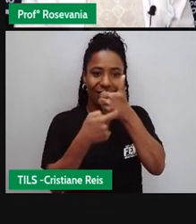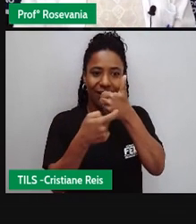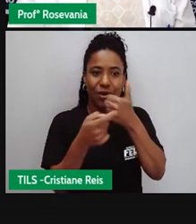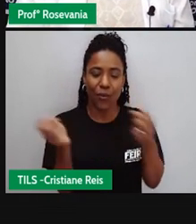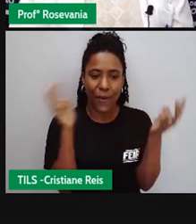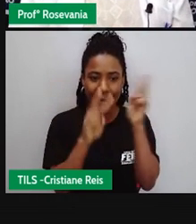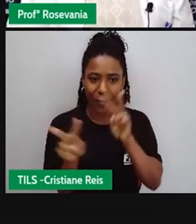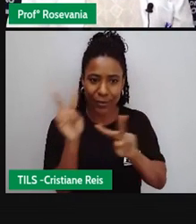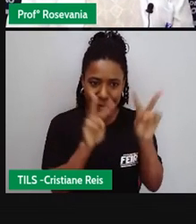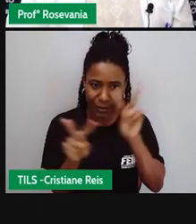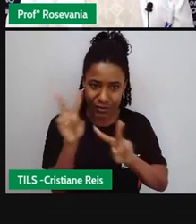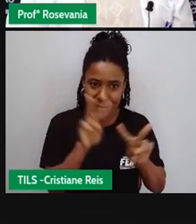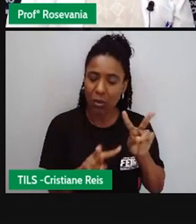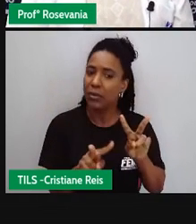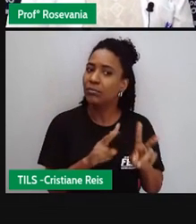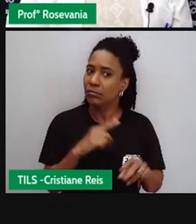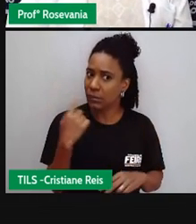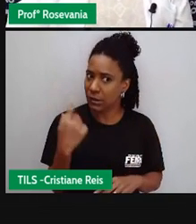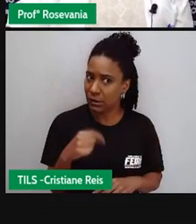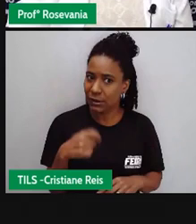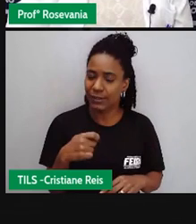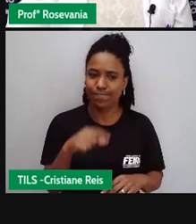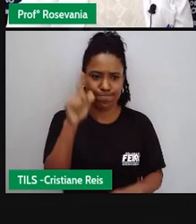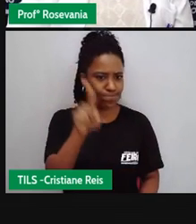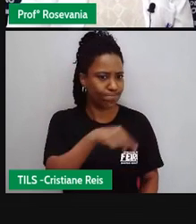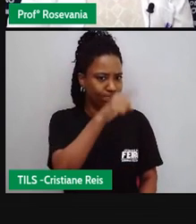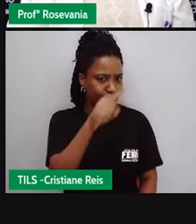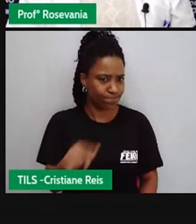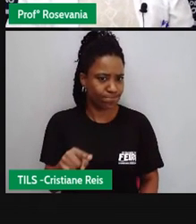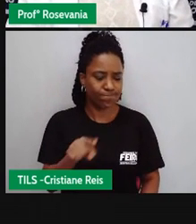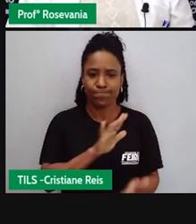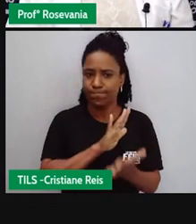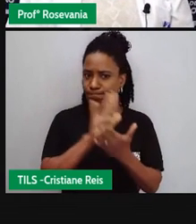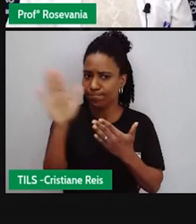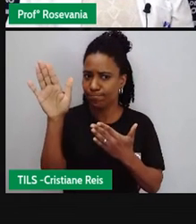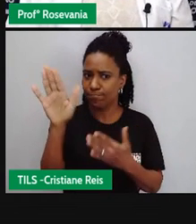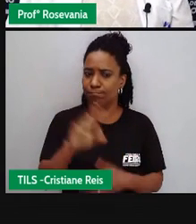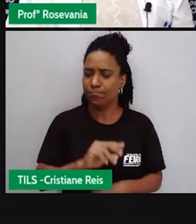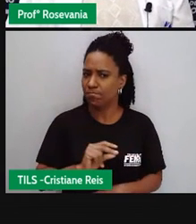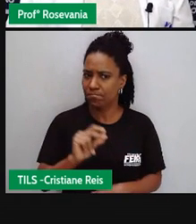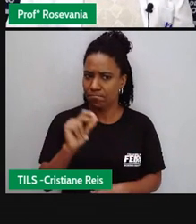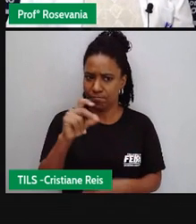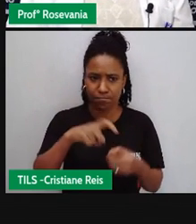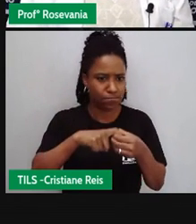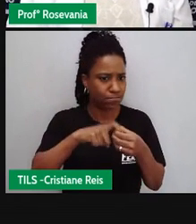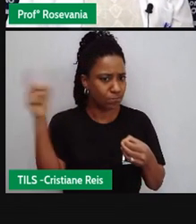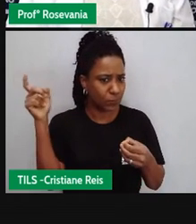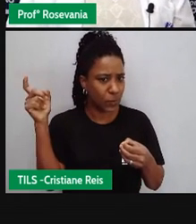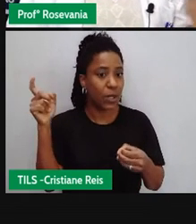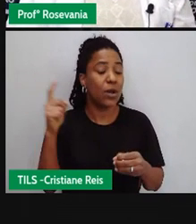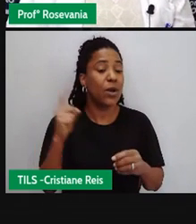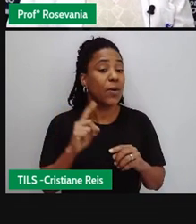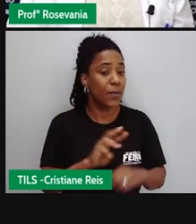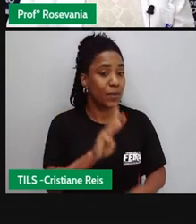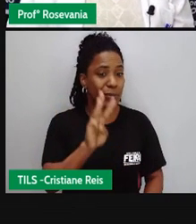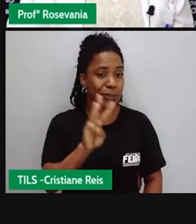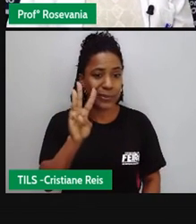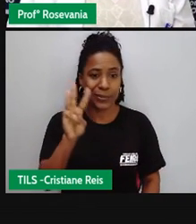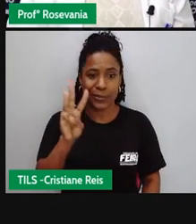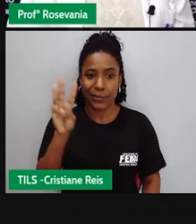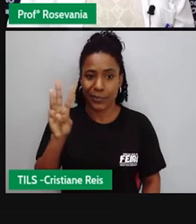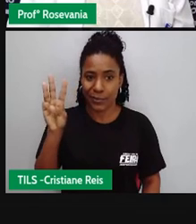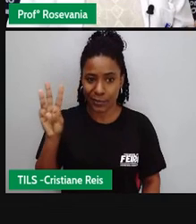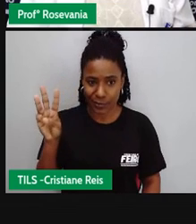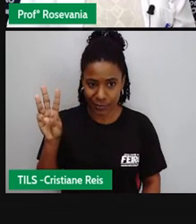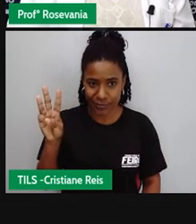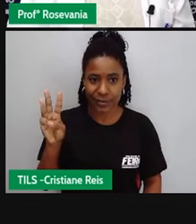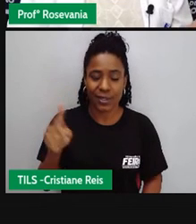visualizações. Então tem que fugir. Quando você descobrir esse tipo de coisa, fuja desse tipo de site porque aí se faz uma vez, se